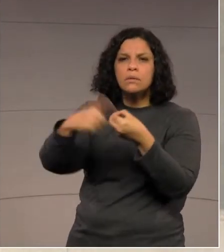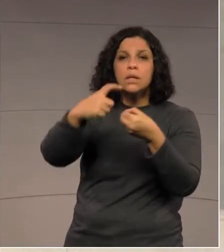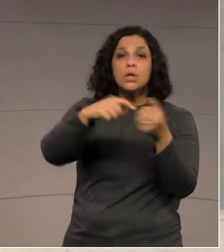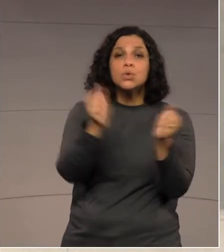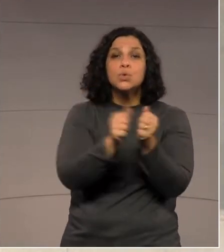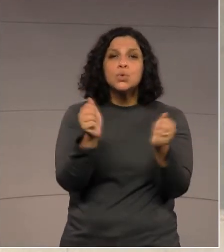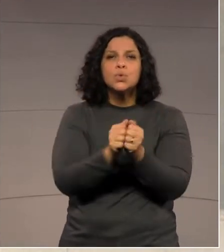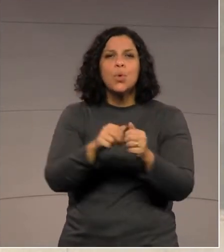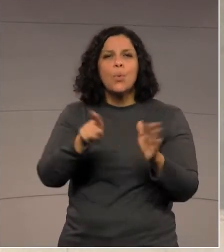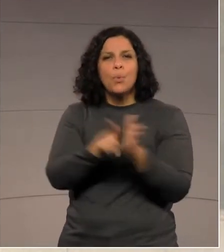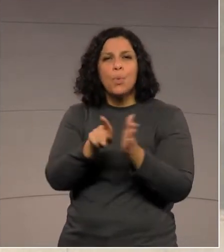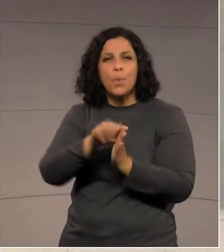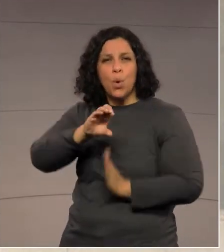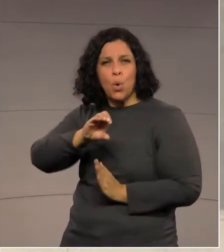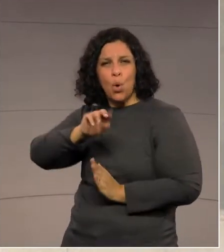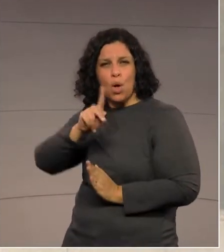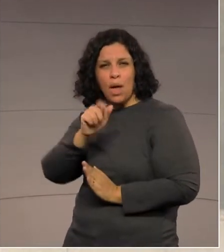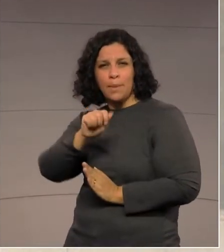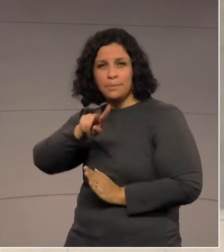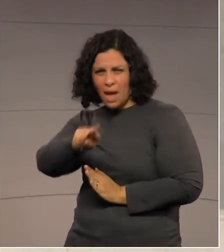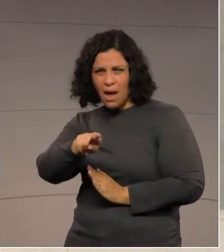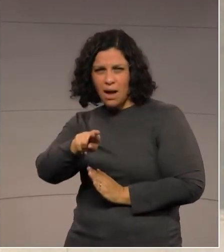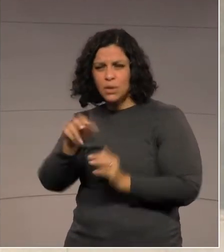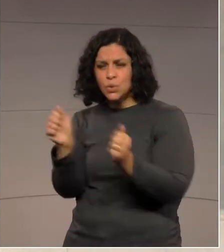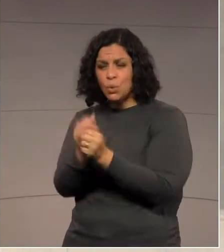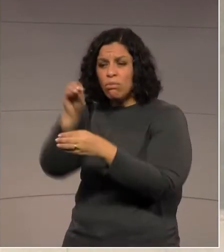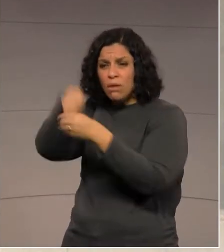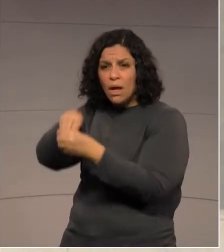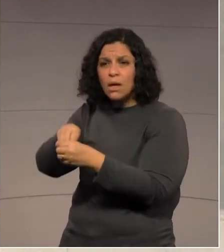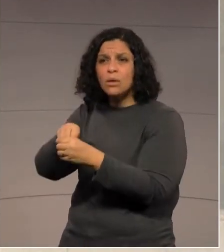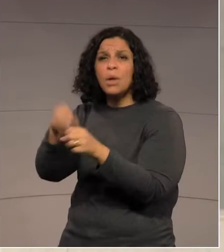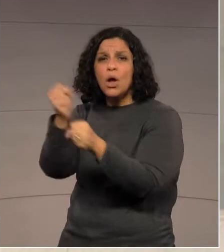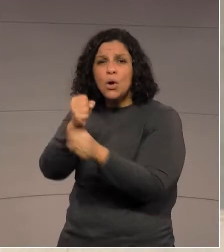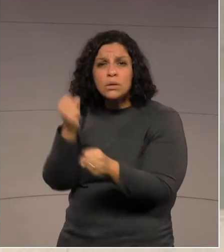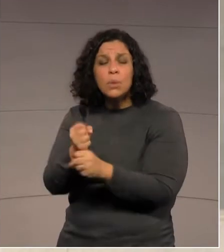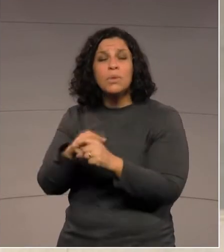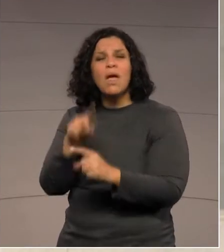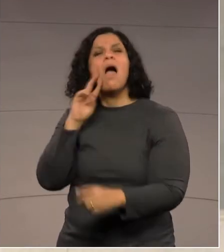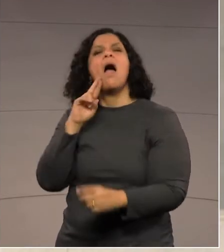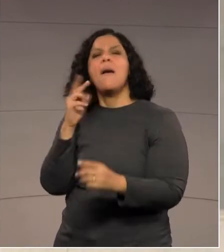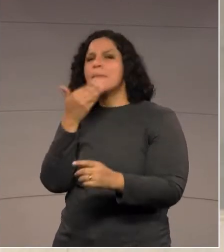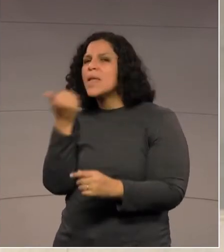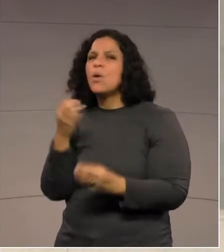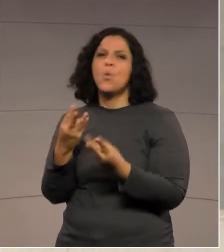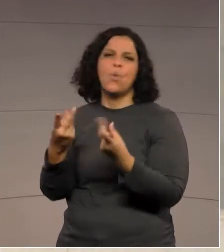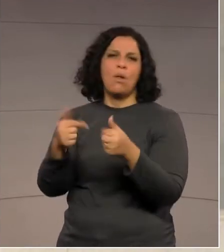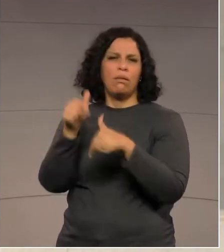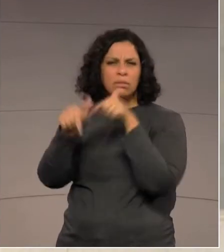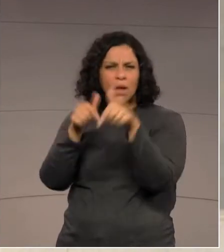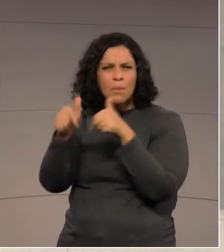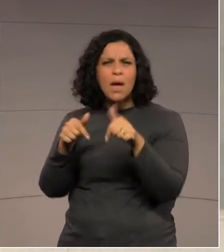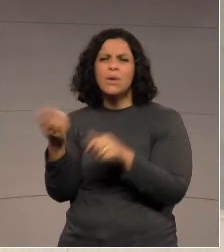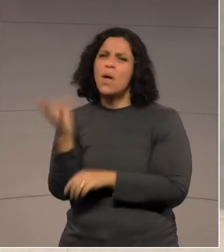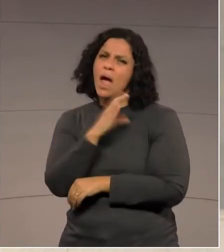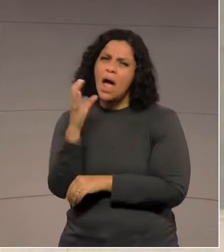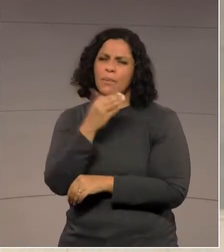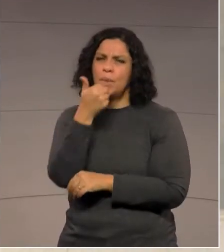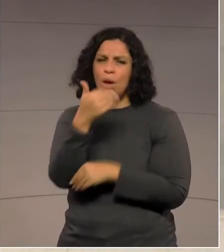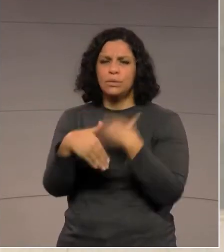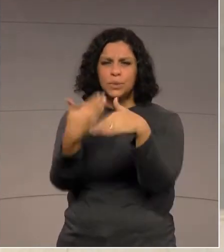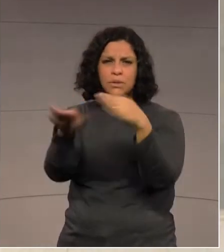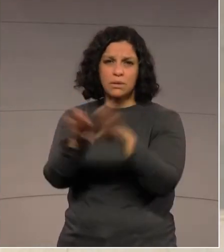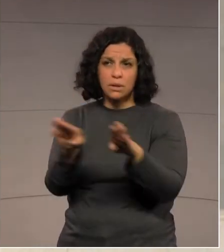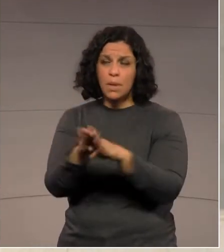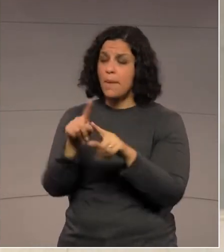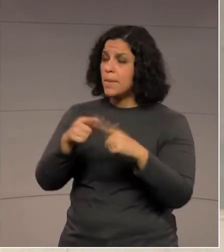Companhia de Habitação do Paraná, Aquapar. Isso daria muita racionalidade e agilidade nesse processo.